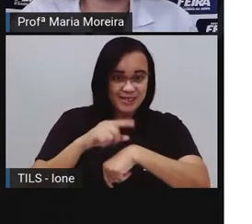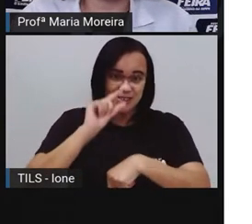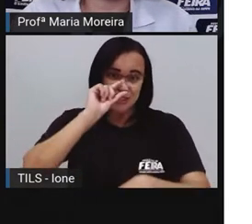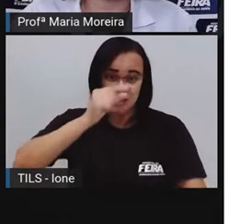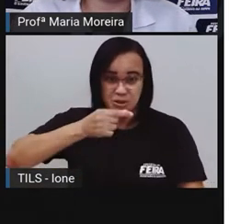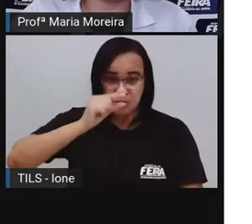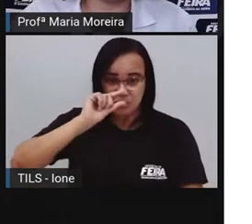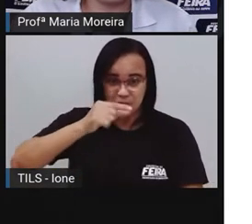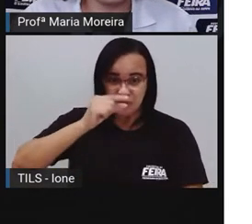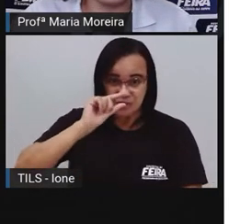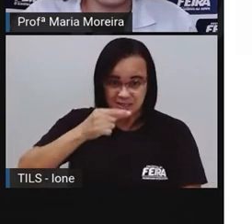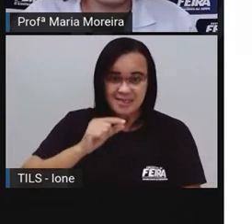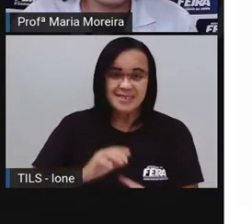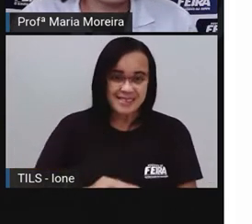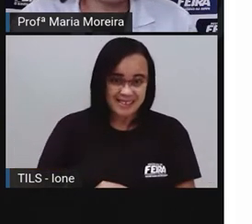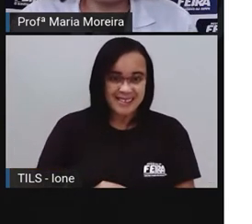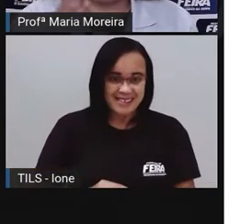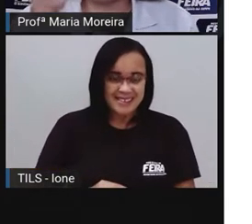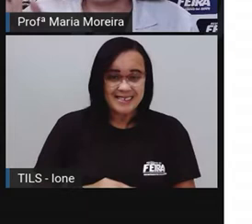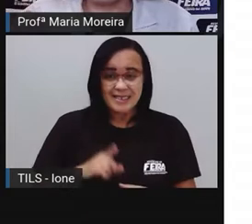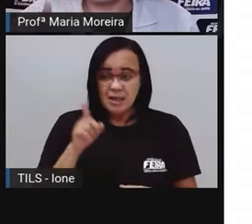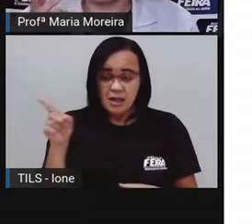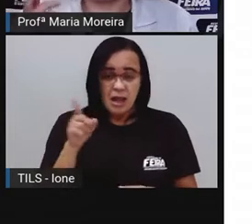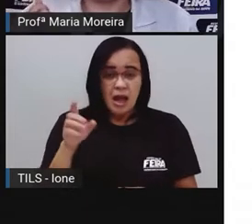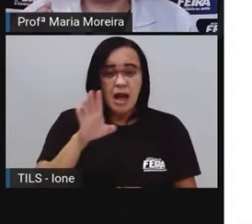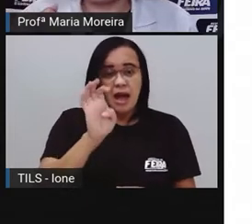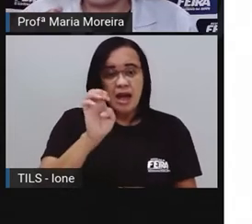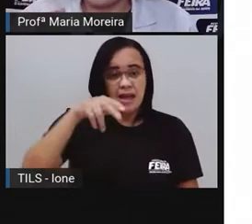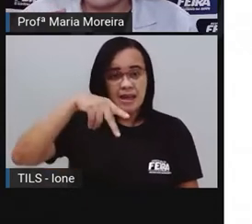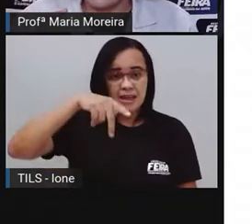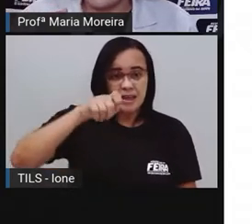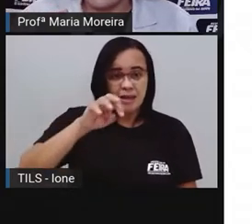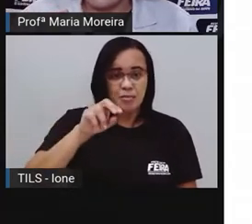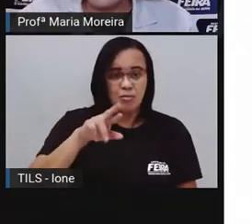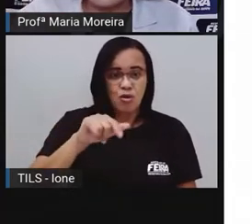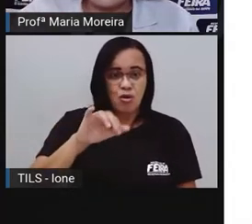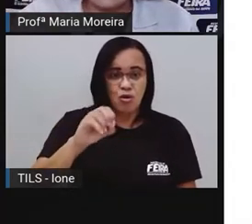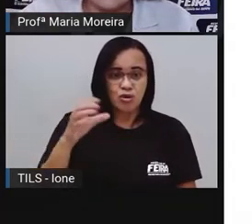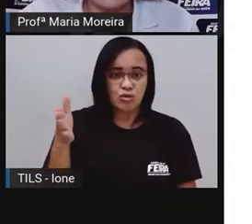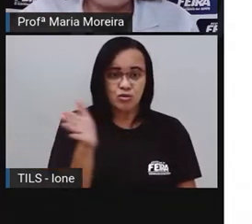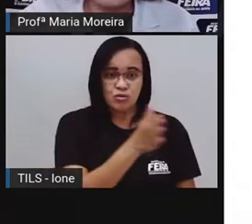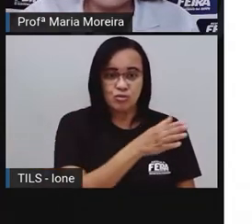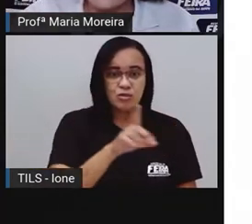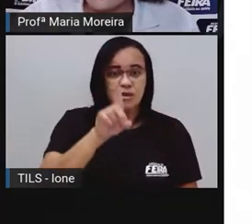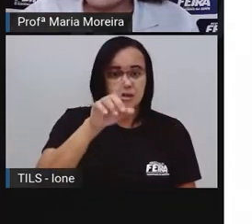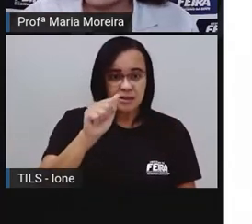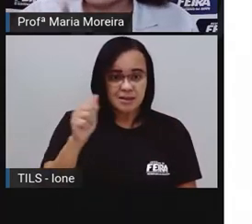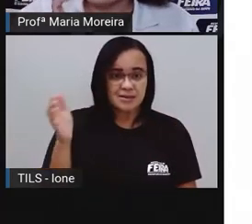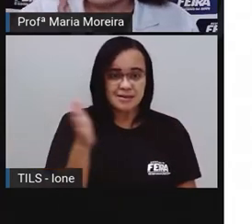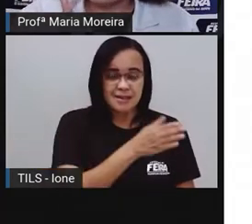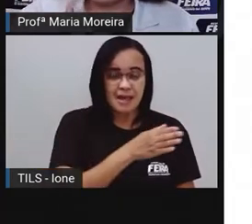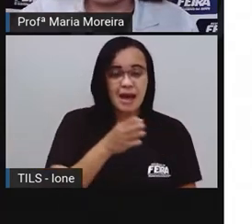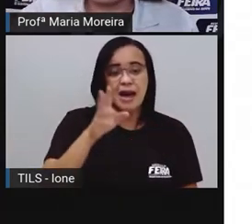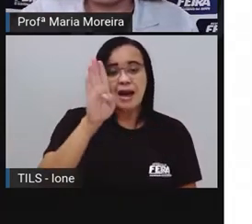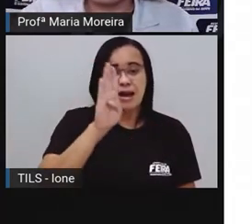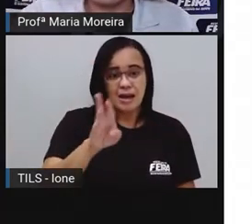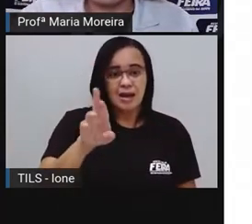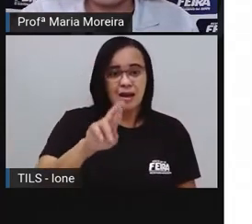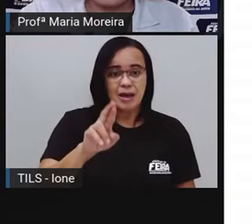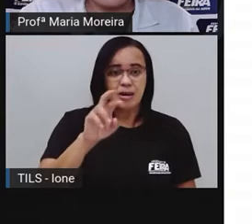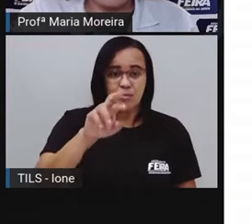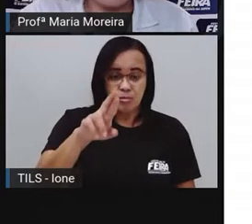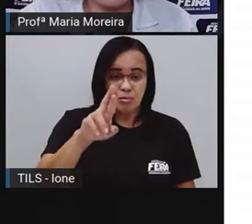Empório da bruxaria. Tudo para a bruxa moderna. Entregamos de graça no seu